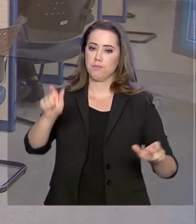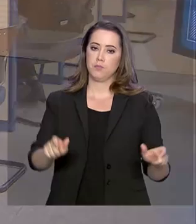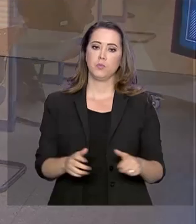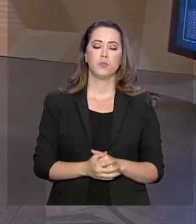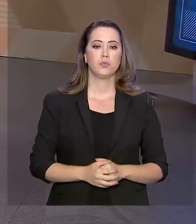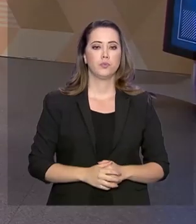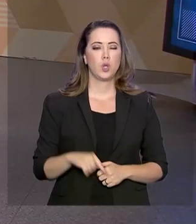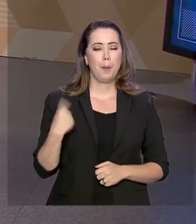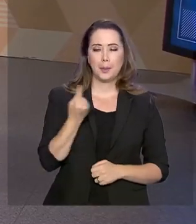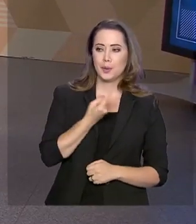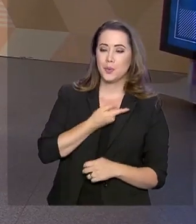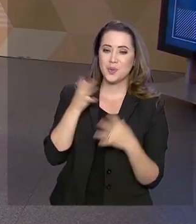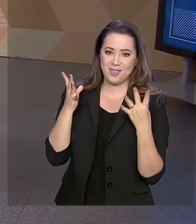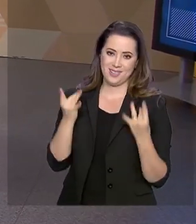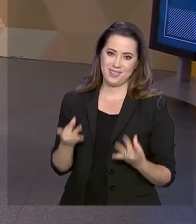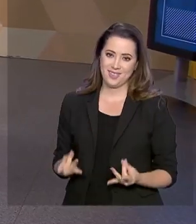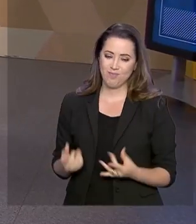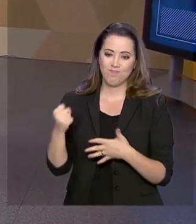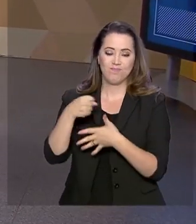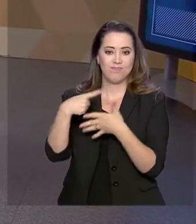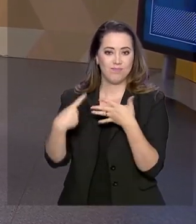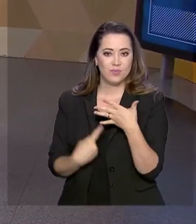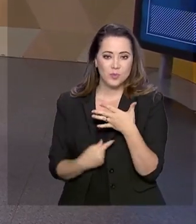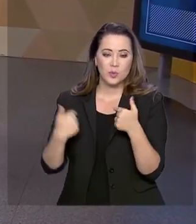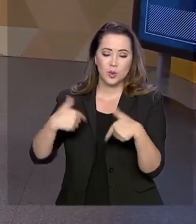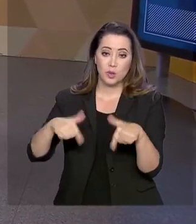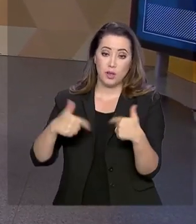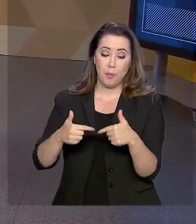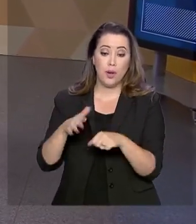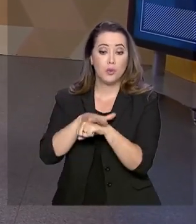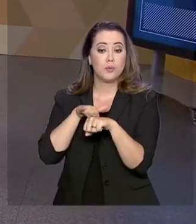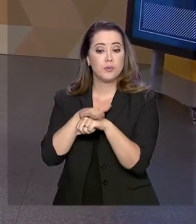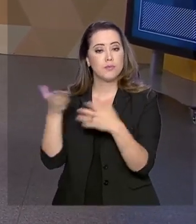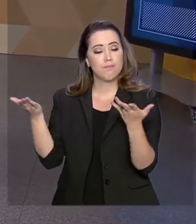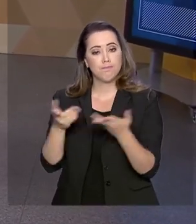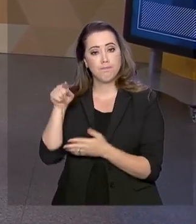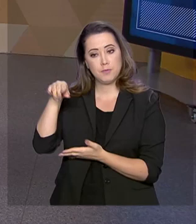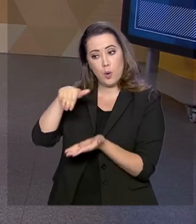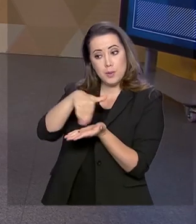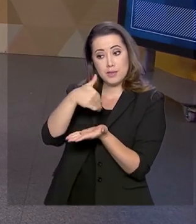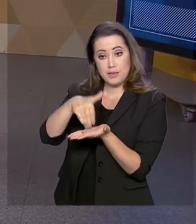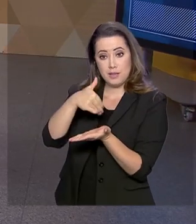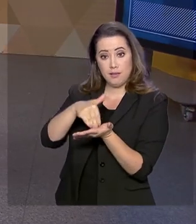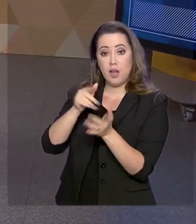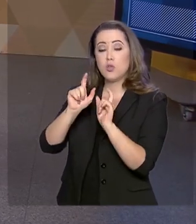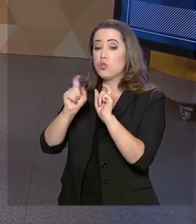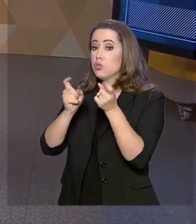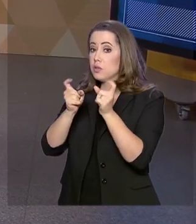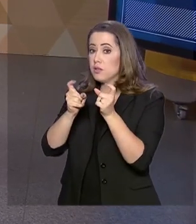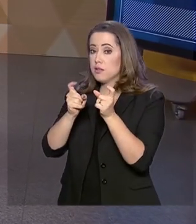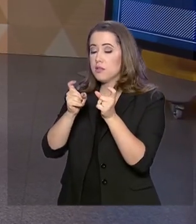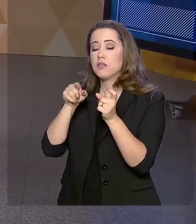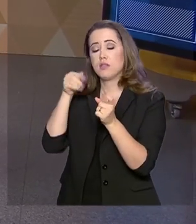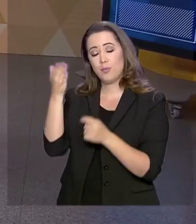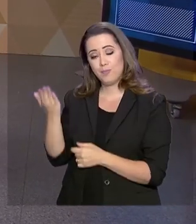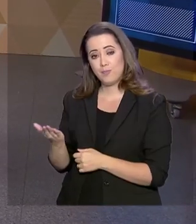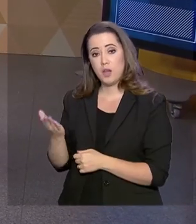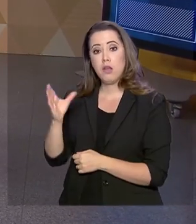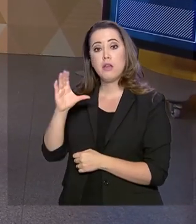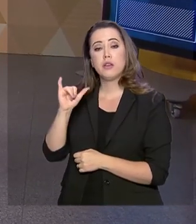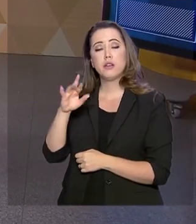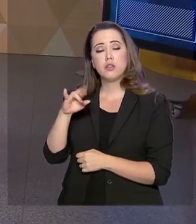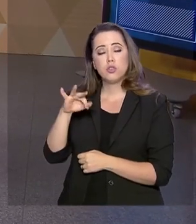Para nos detalhar algumas medidas em andamento, eu converso com o secretário de gestão do Ministério da Economia, Cristiano